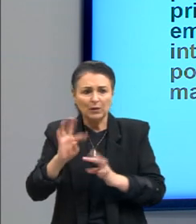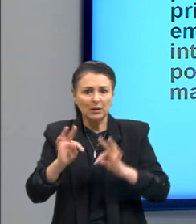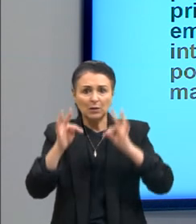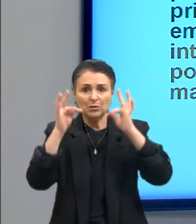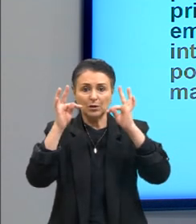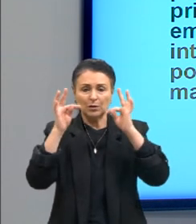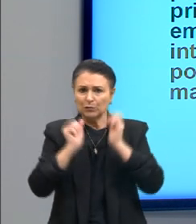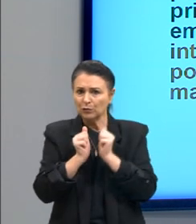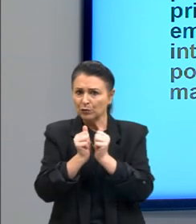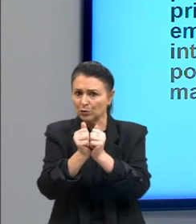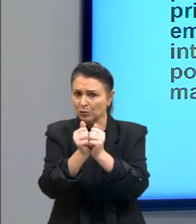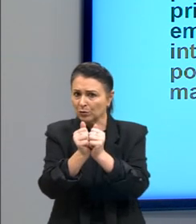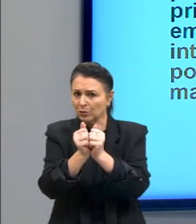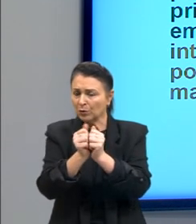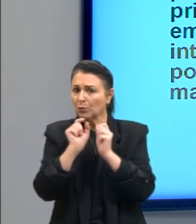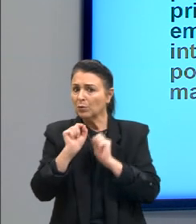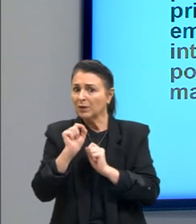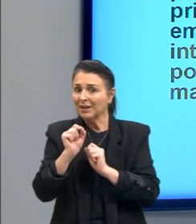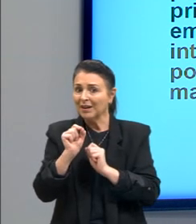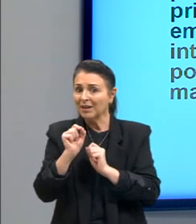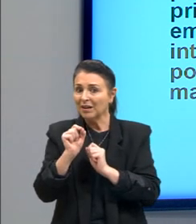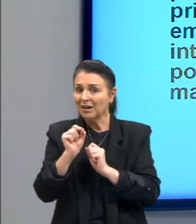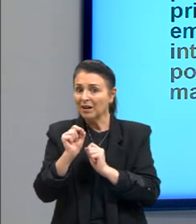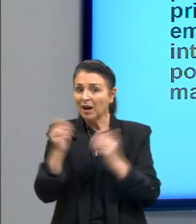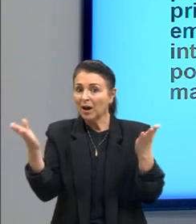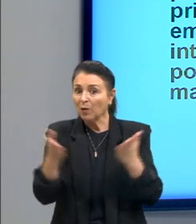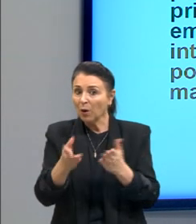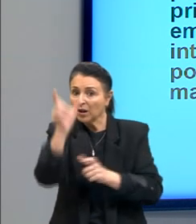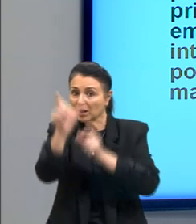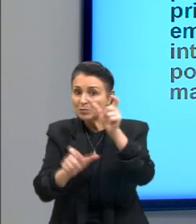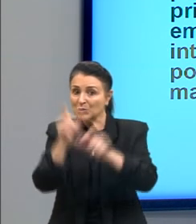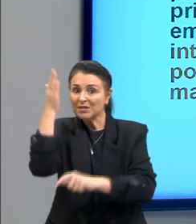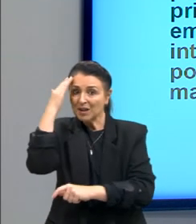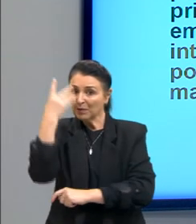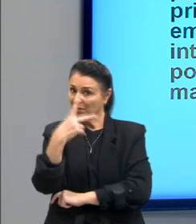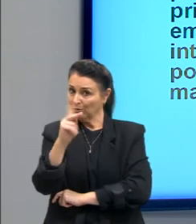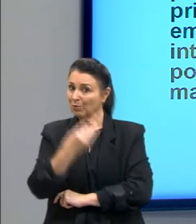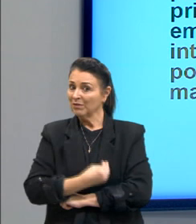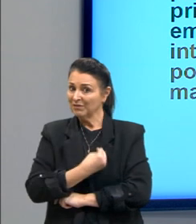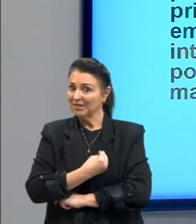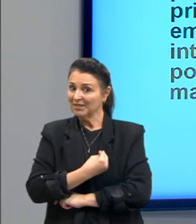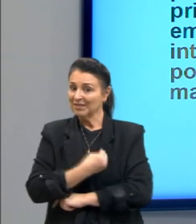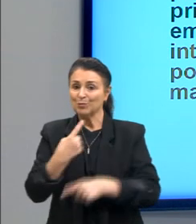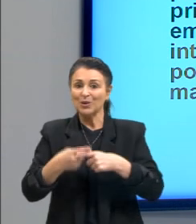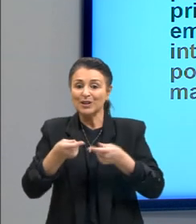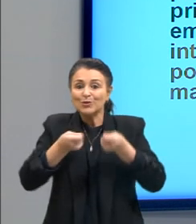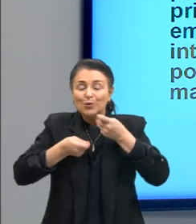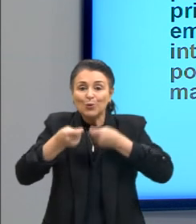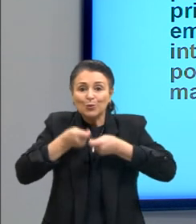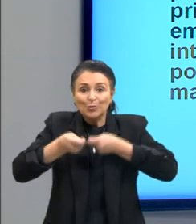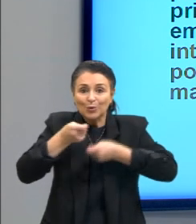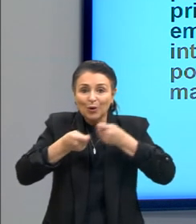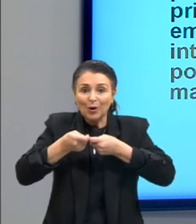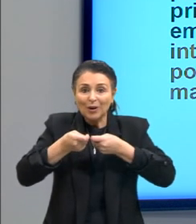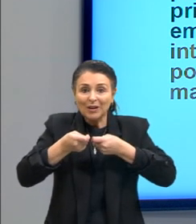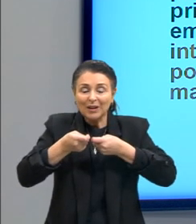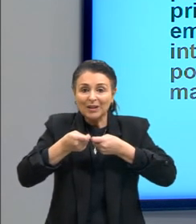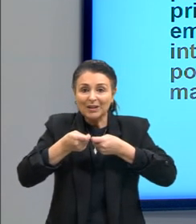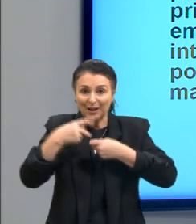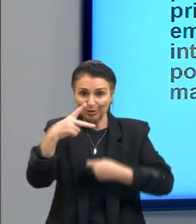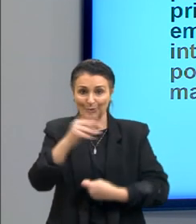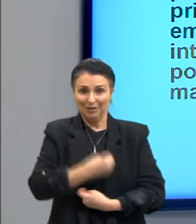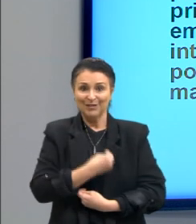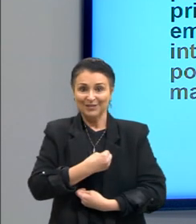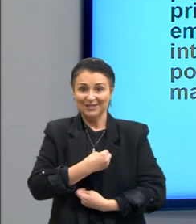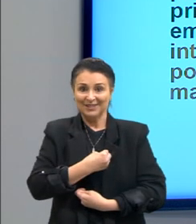acompanhado pela invasão da privacidade de usuários em virtude do controle de dados efetuado por empresas de tecnologia